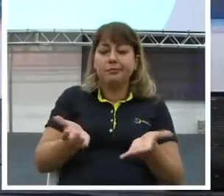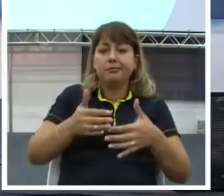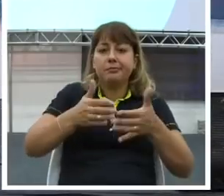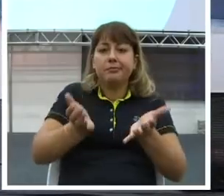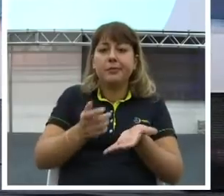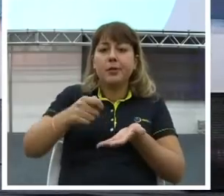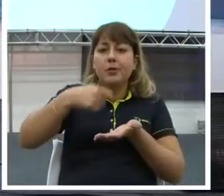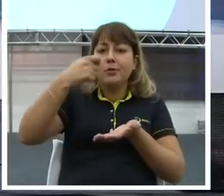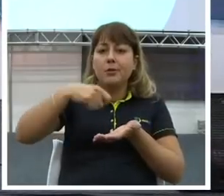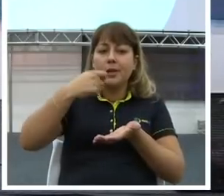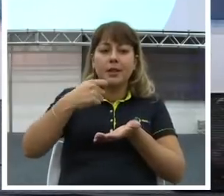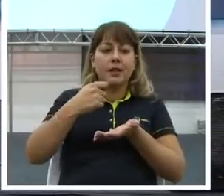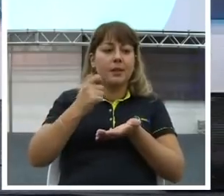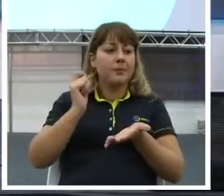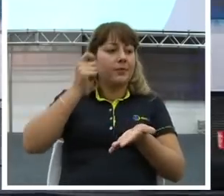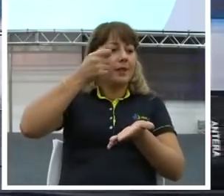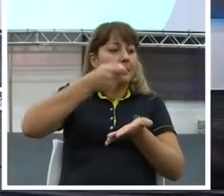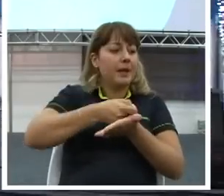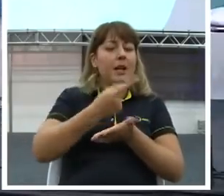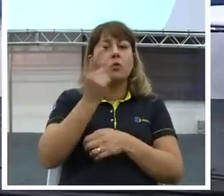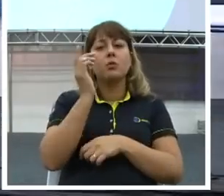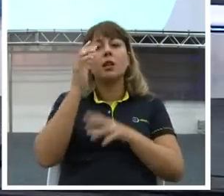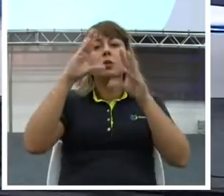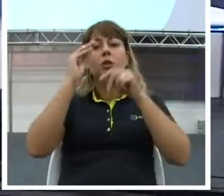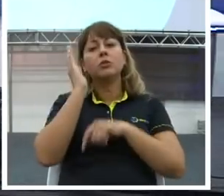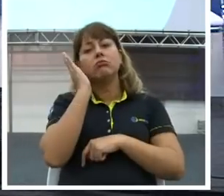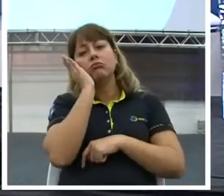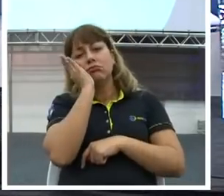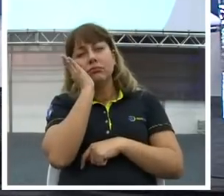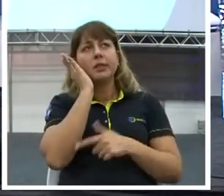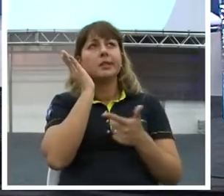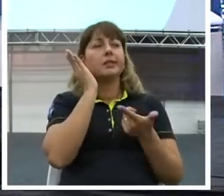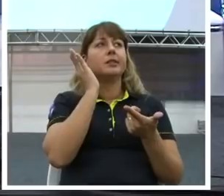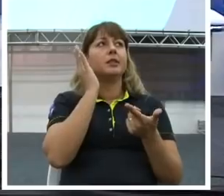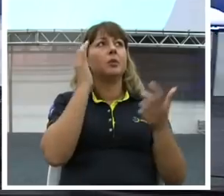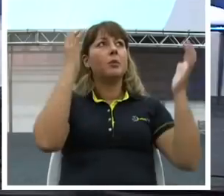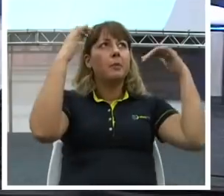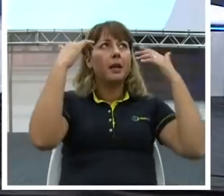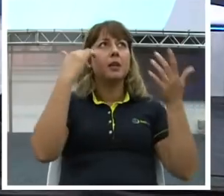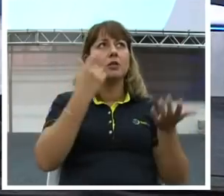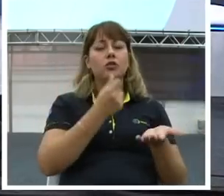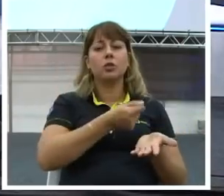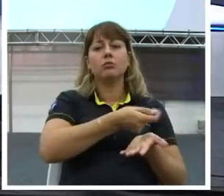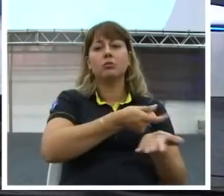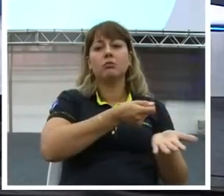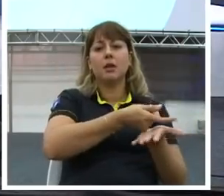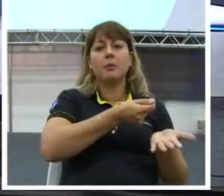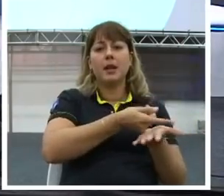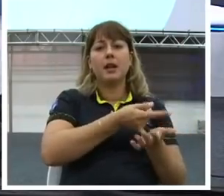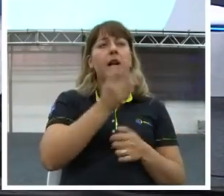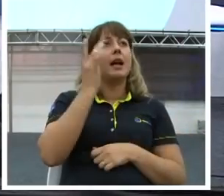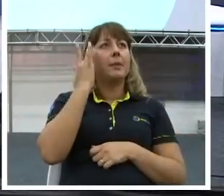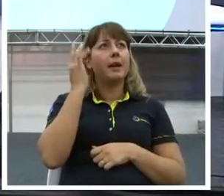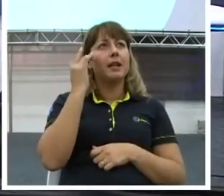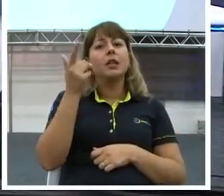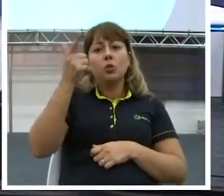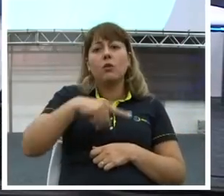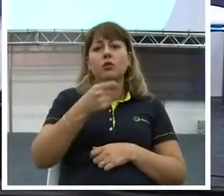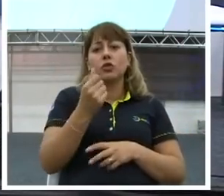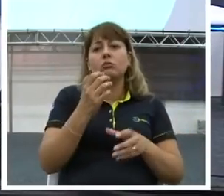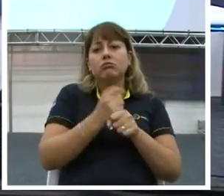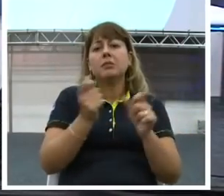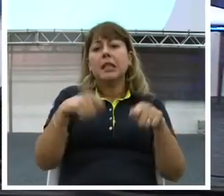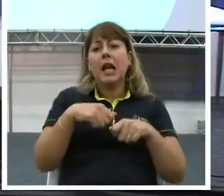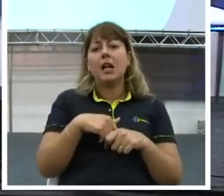E vou pagar um lugar para eu morar à noite. E tomar banho. E vai sobrar amanhã que eu vou fazer a mesma coisa. Olha só. O cara